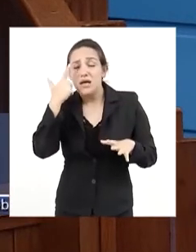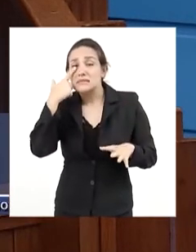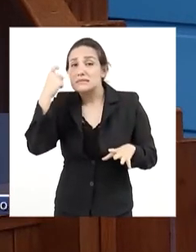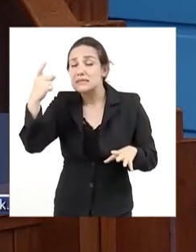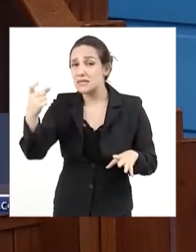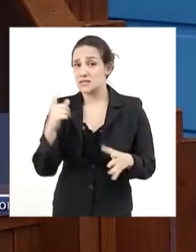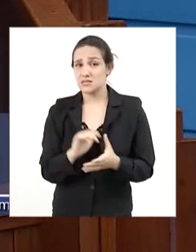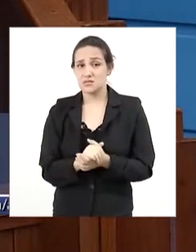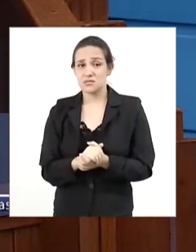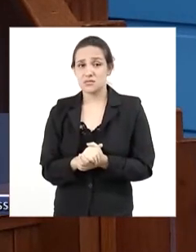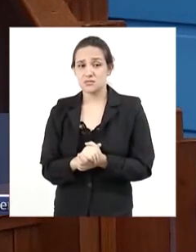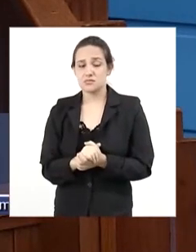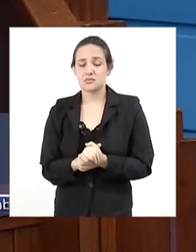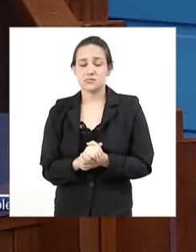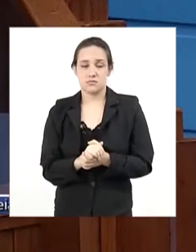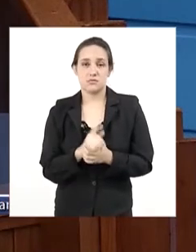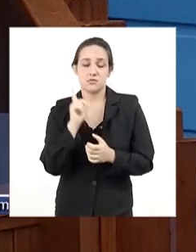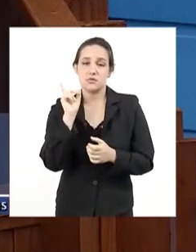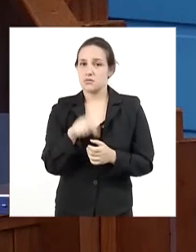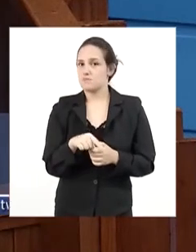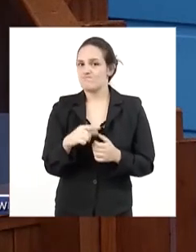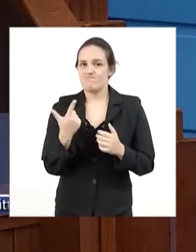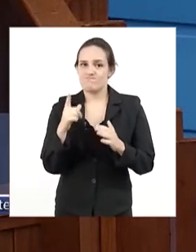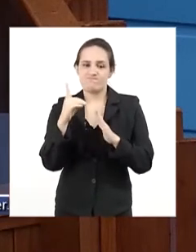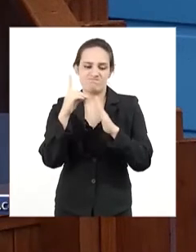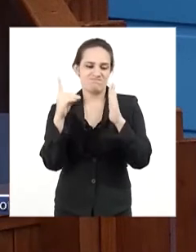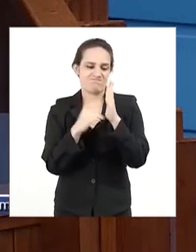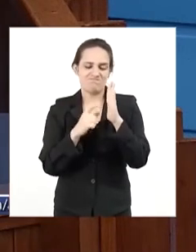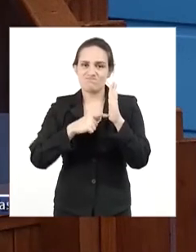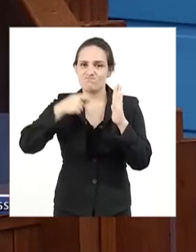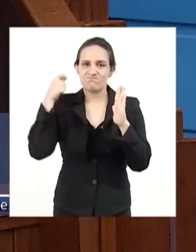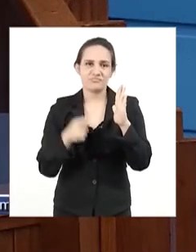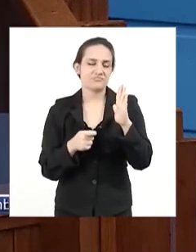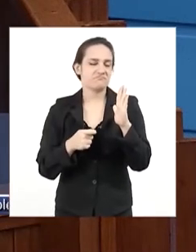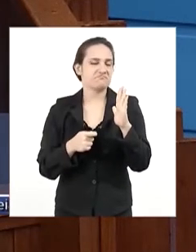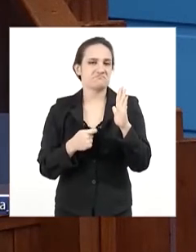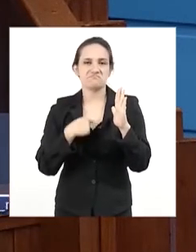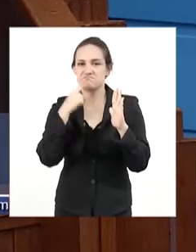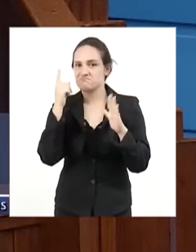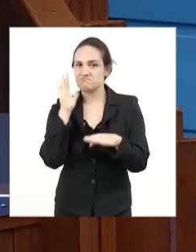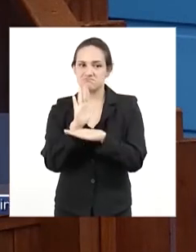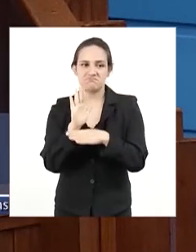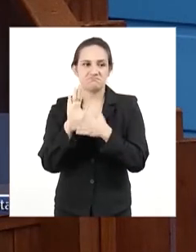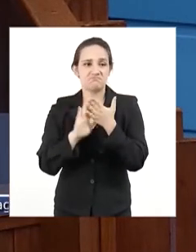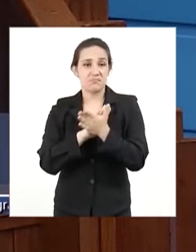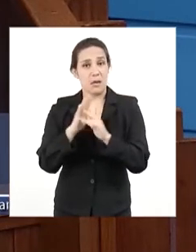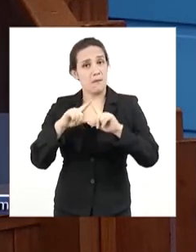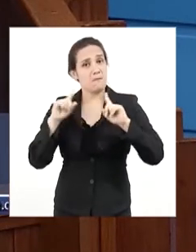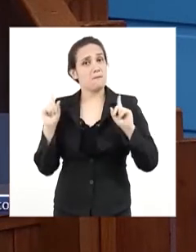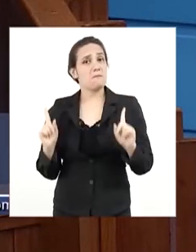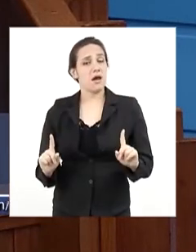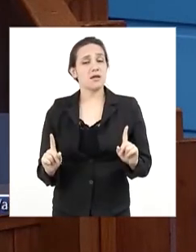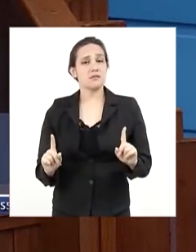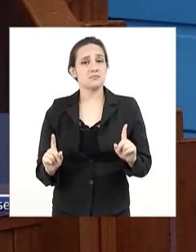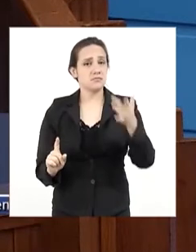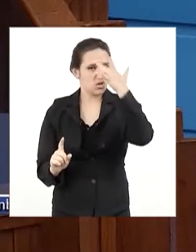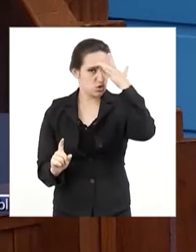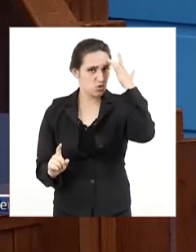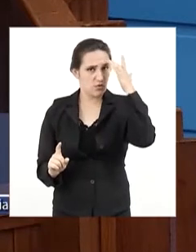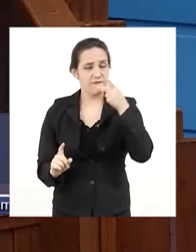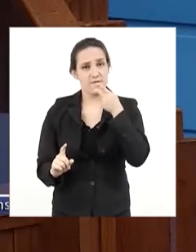nesses rios da forma como ficou o decreto. Não atende. Não atende. E o discurso de falar